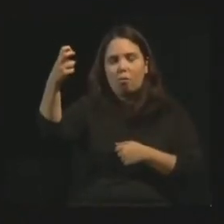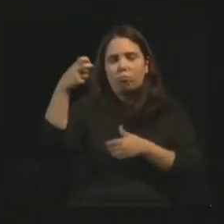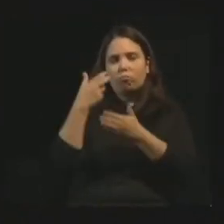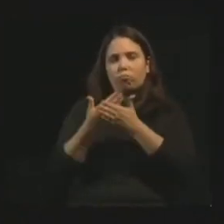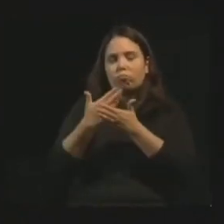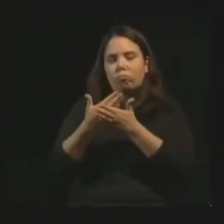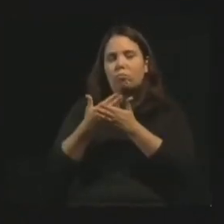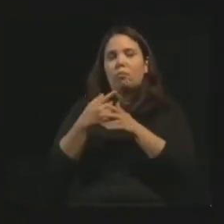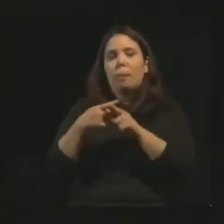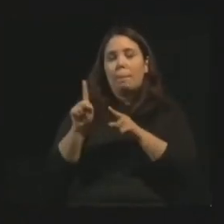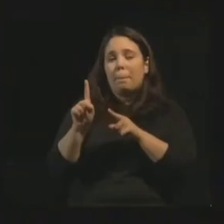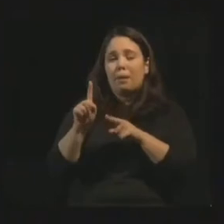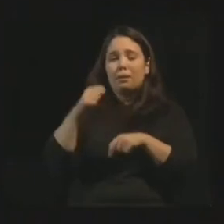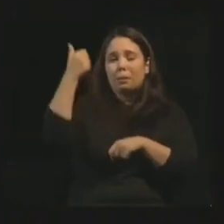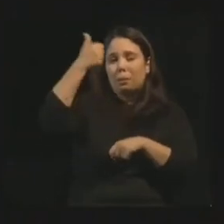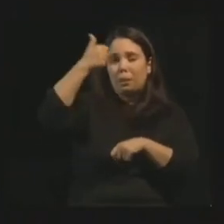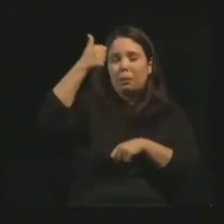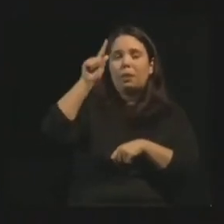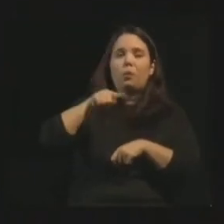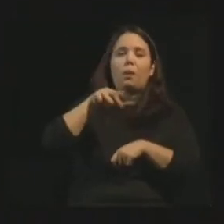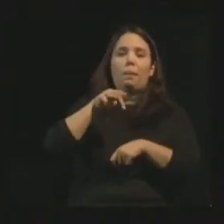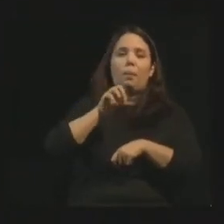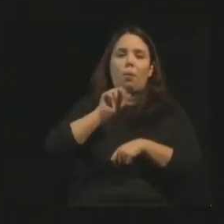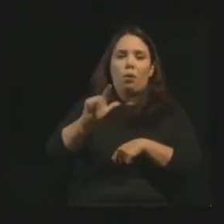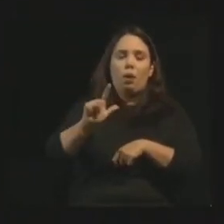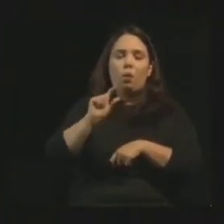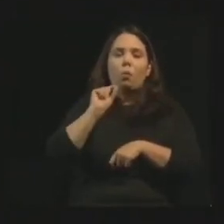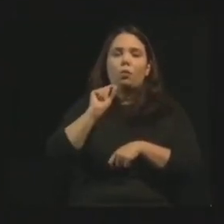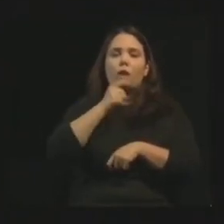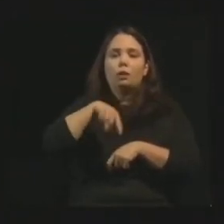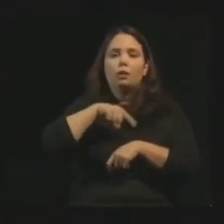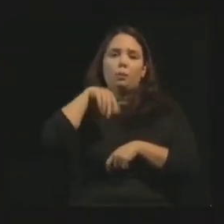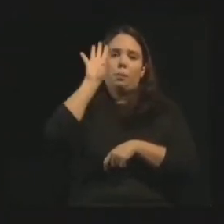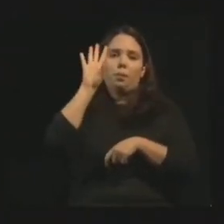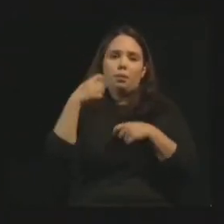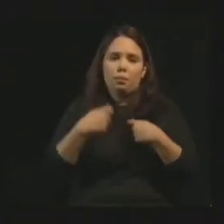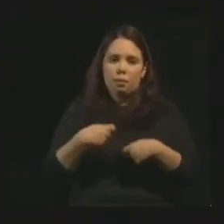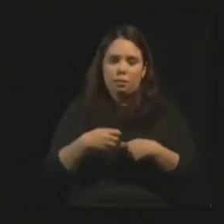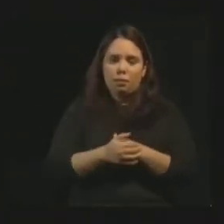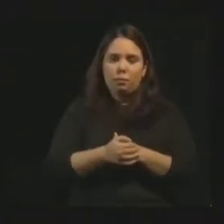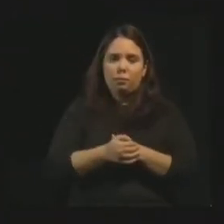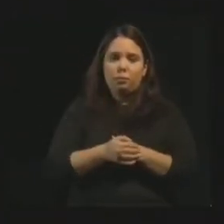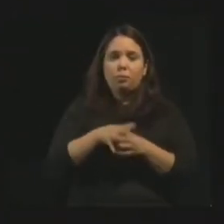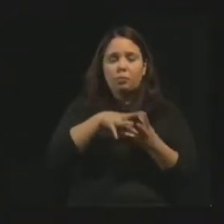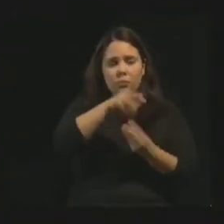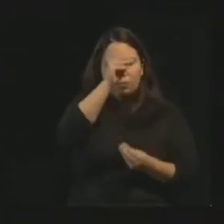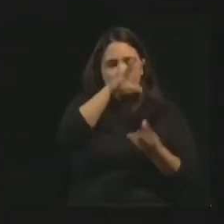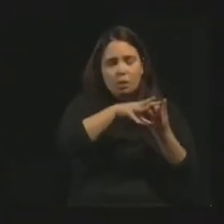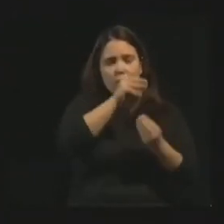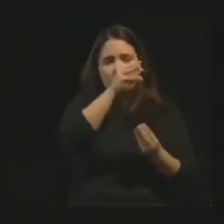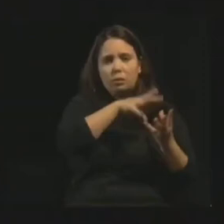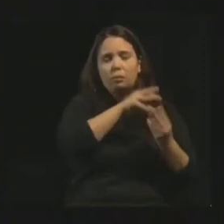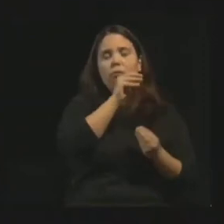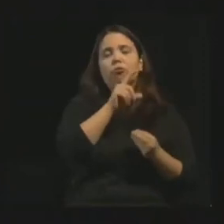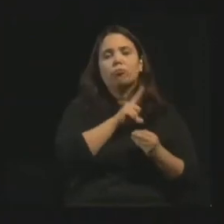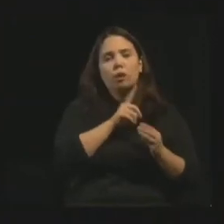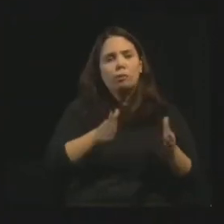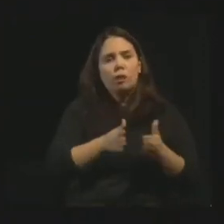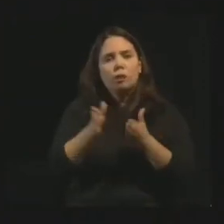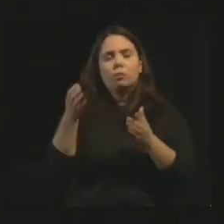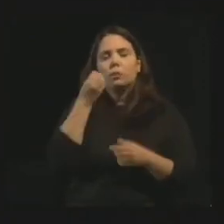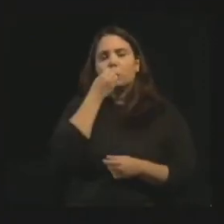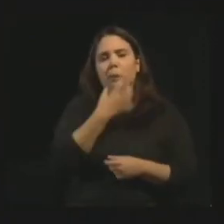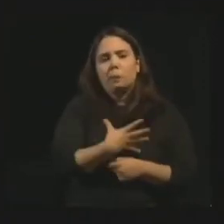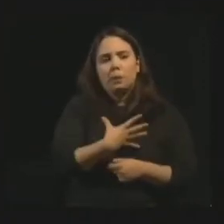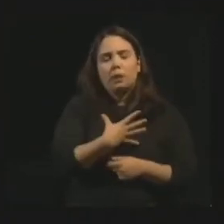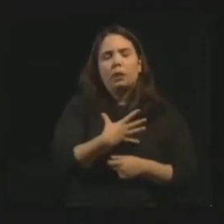sobretudo moral, que é o que a gente mais está precisando. Os Espíritos não vêm nos instruir e guiar no caminho do bem e não nos